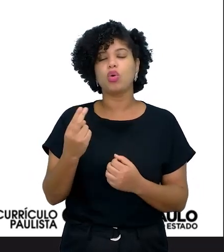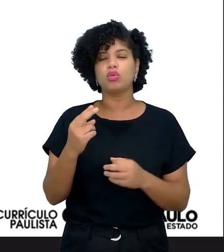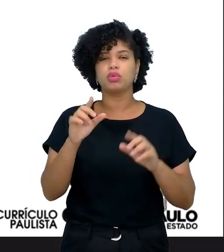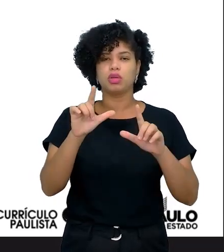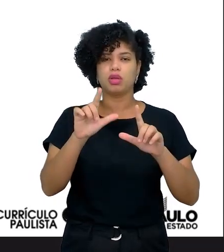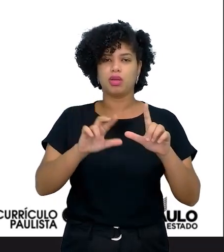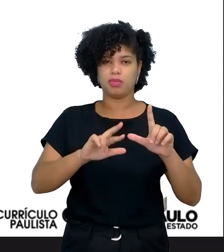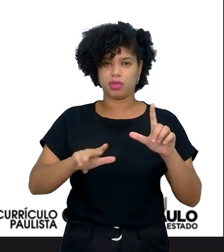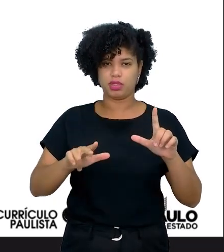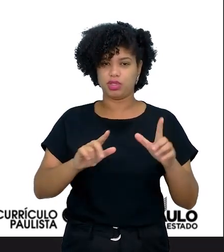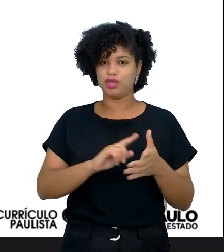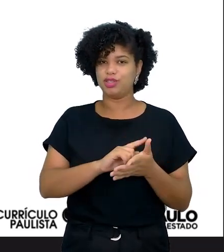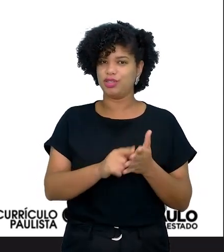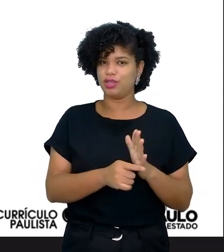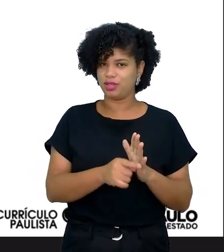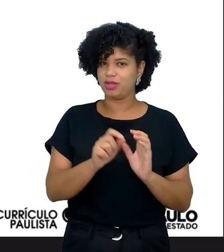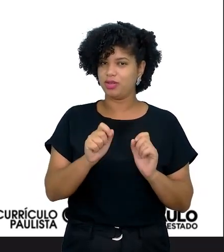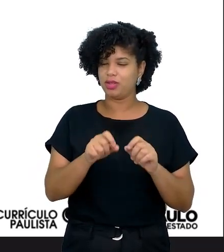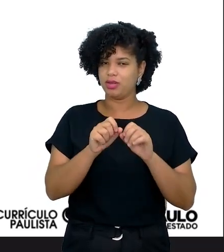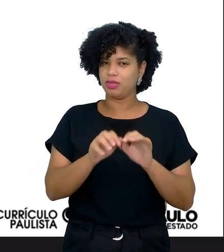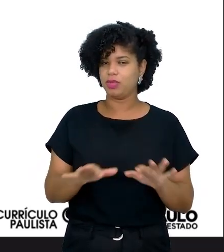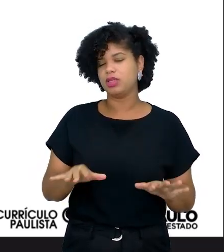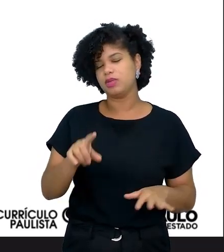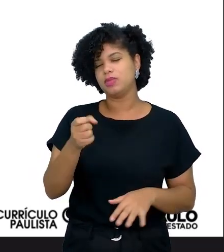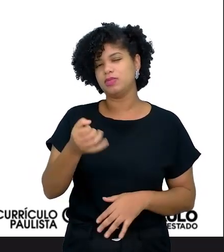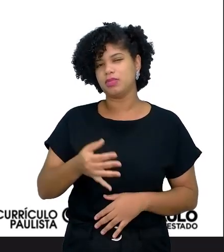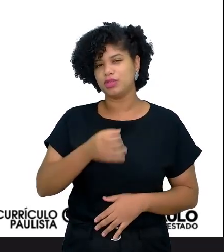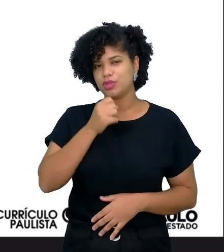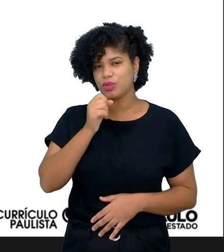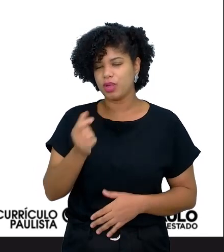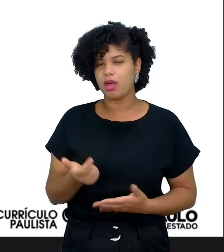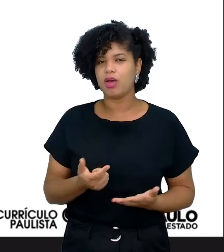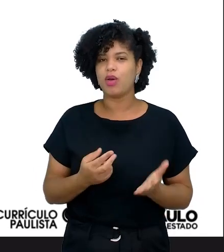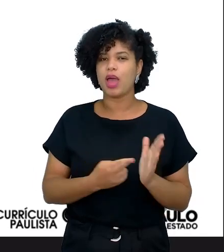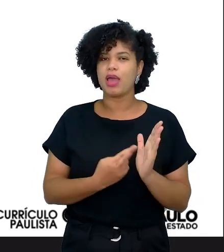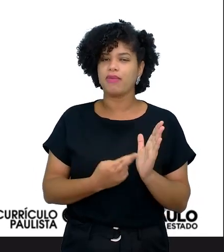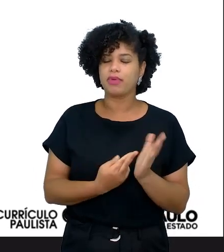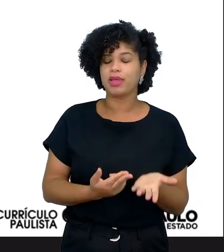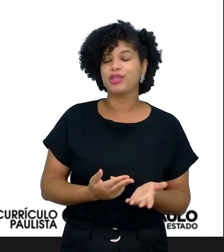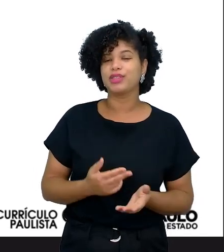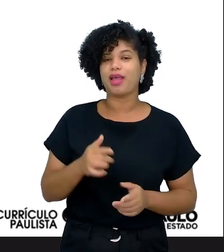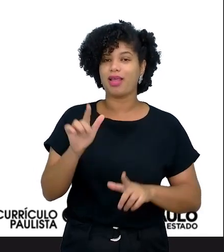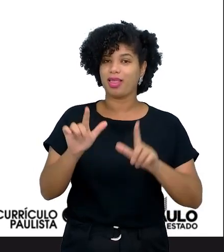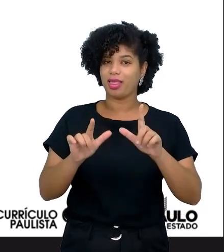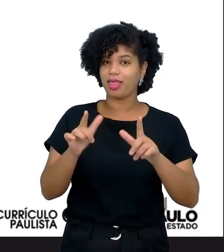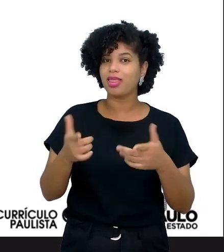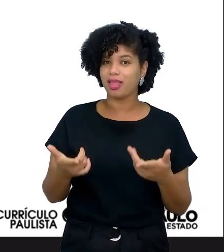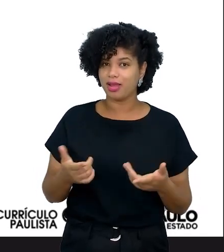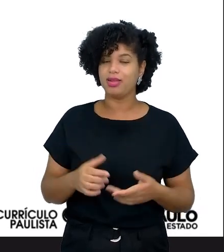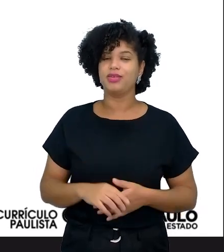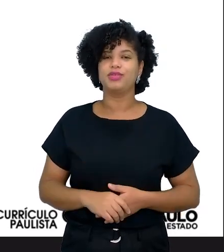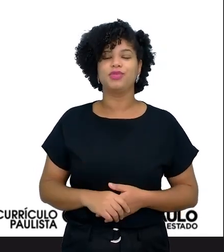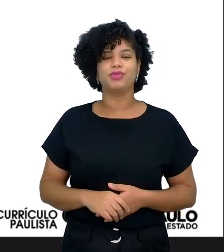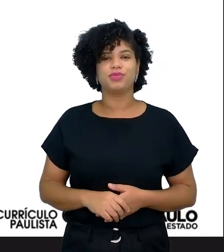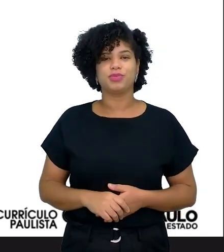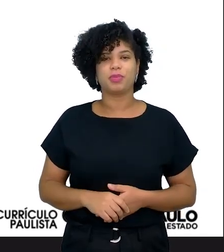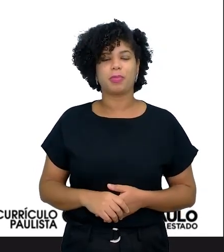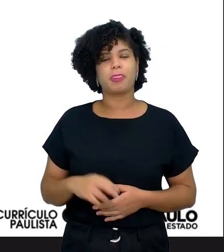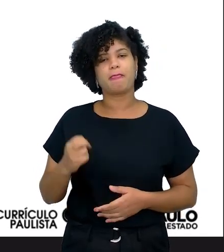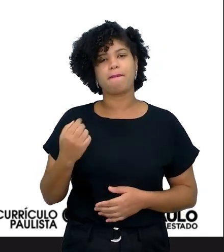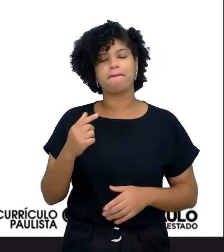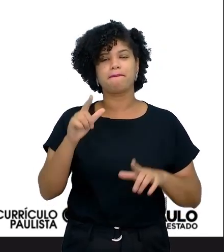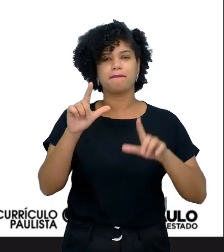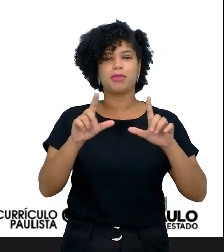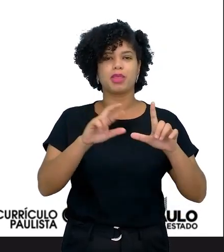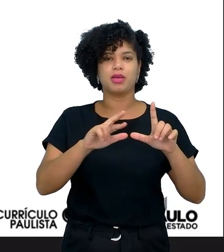gênero textual poderia circular? Aí eles vão falar jornal, revista, televisão, nas mídias, né?